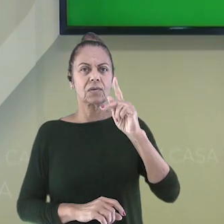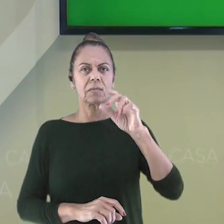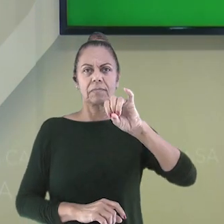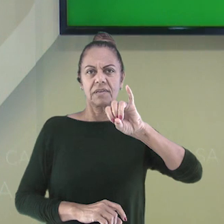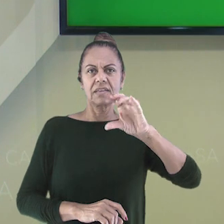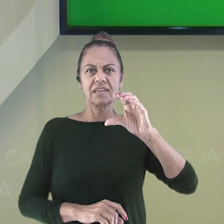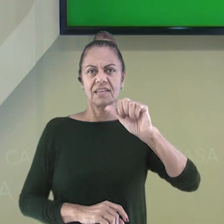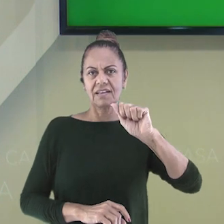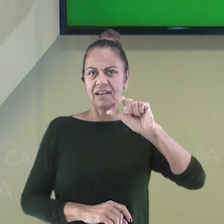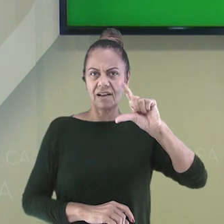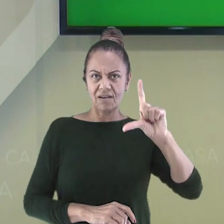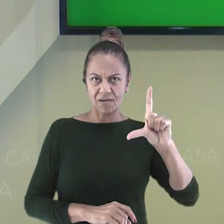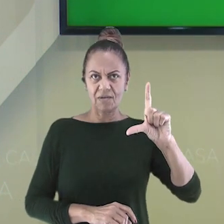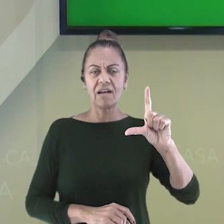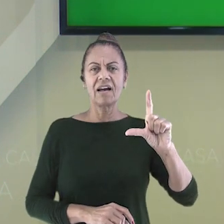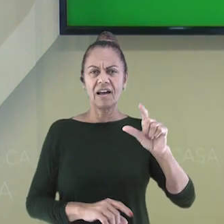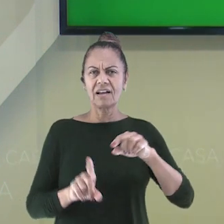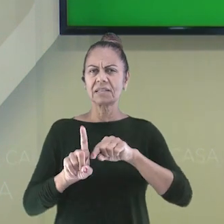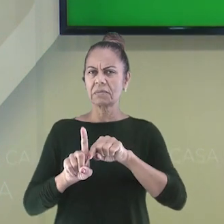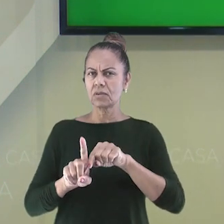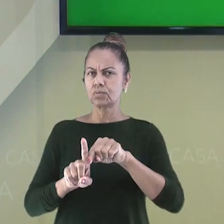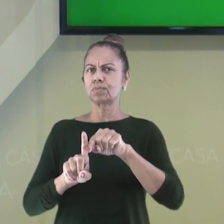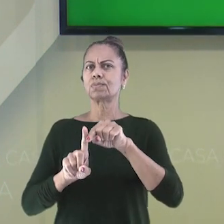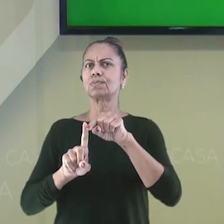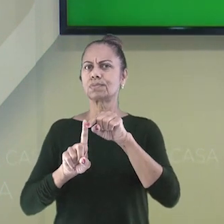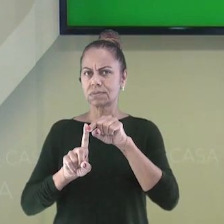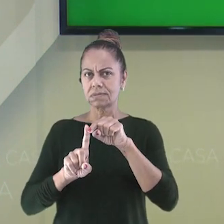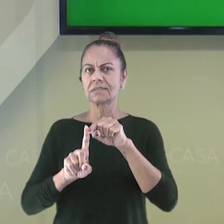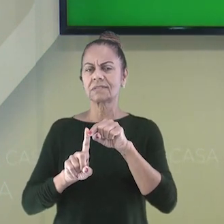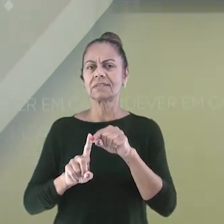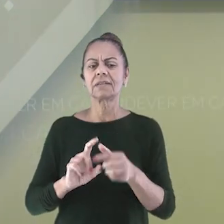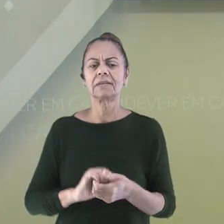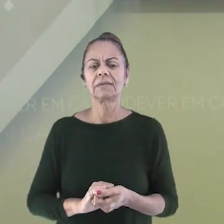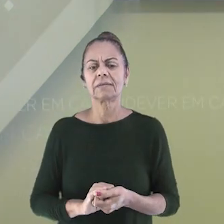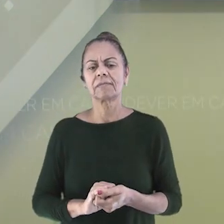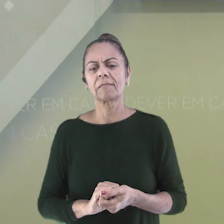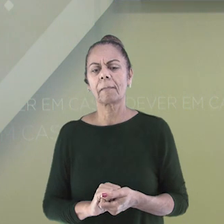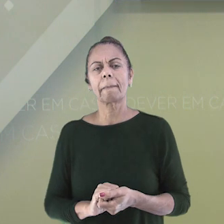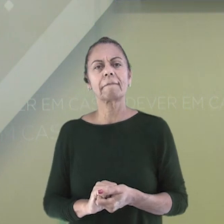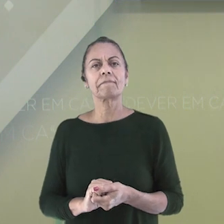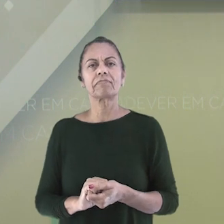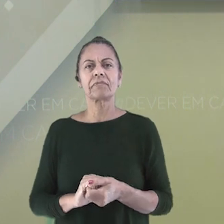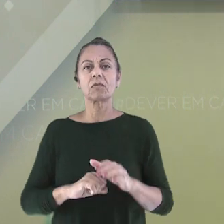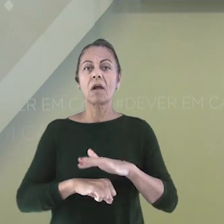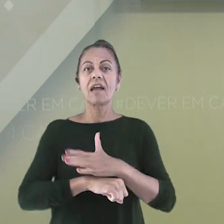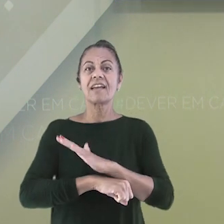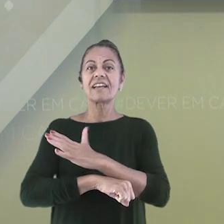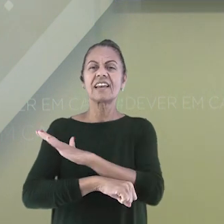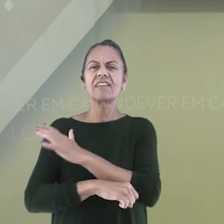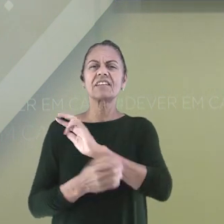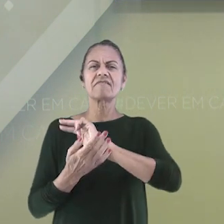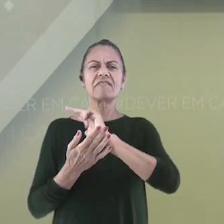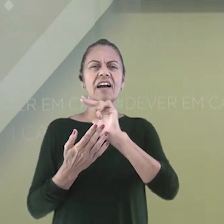perceber temperaturas elevadas na maior parte desses estados. No relevo, há várias